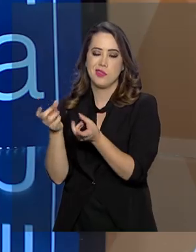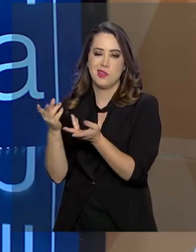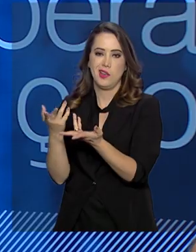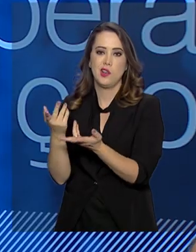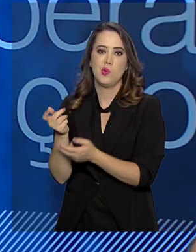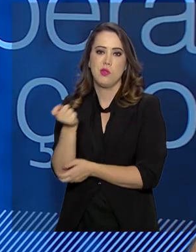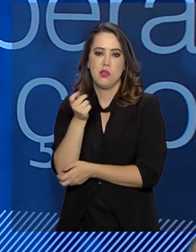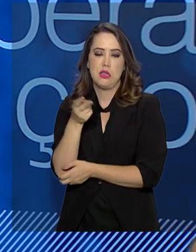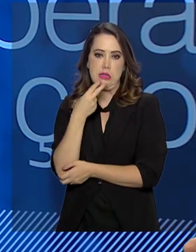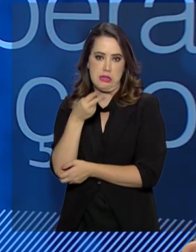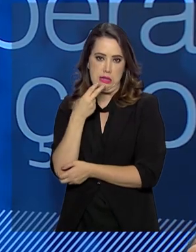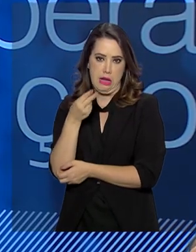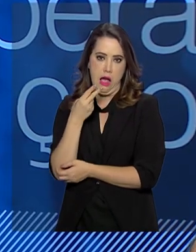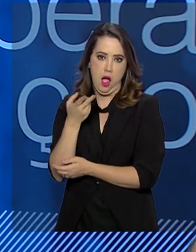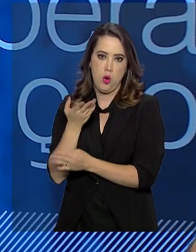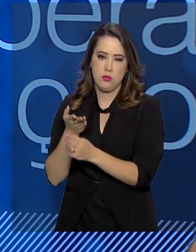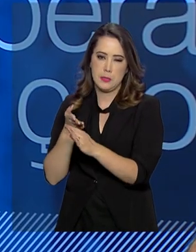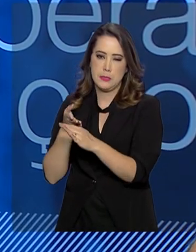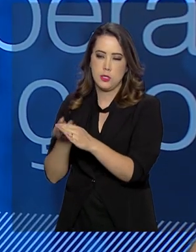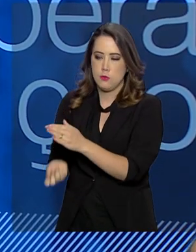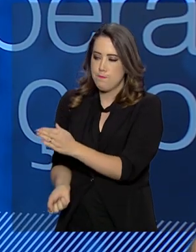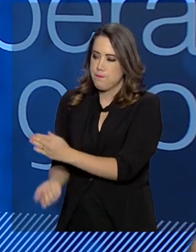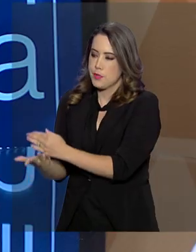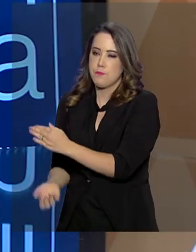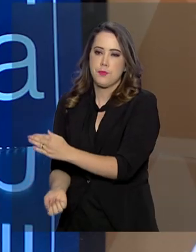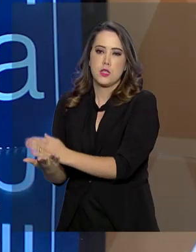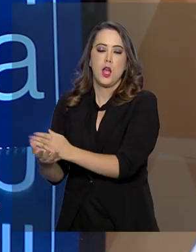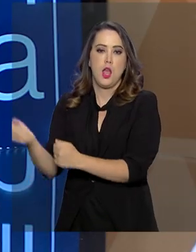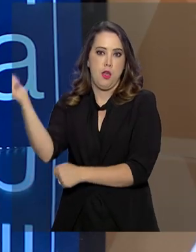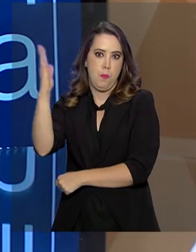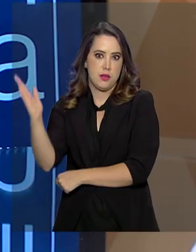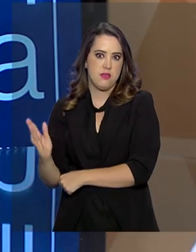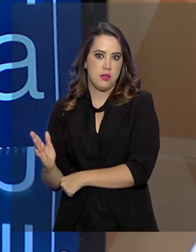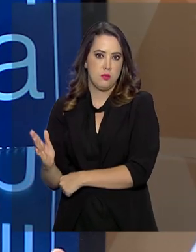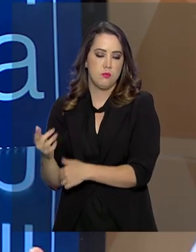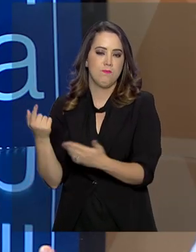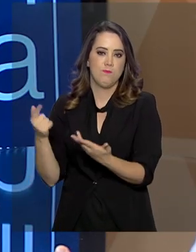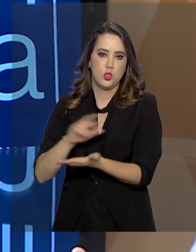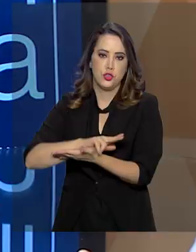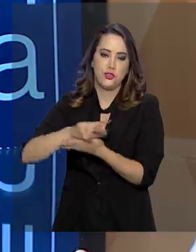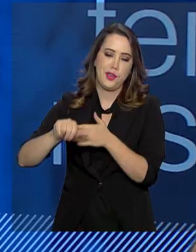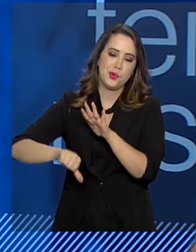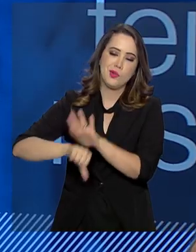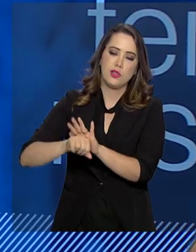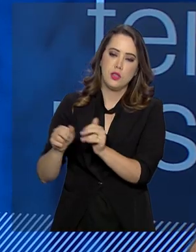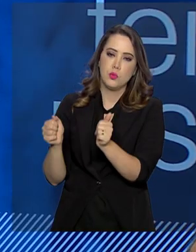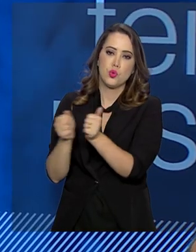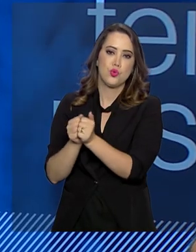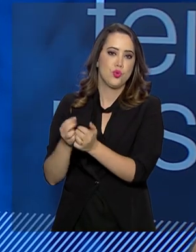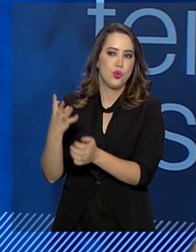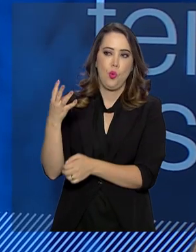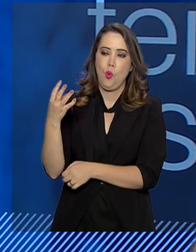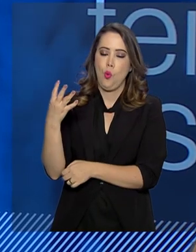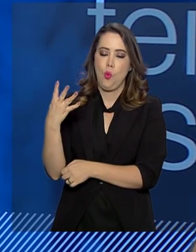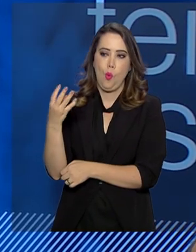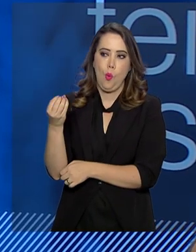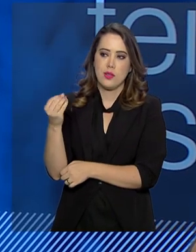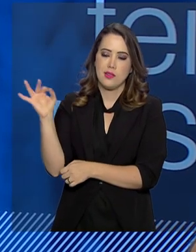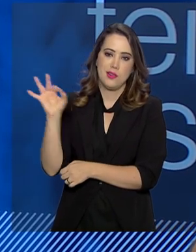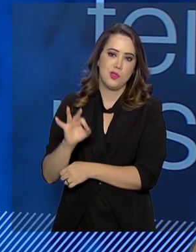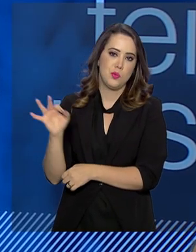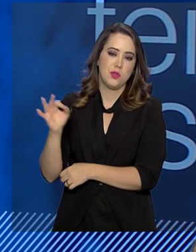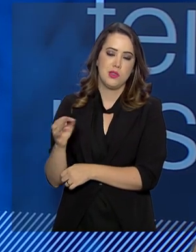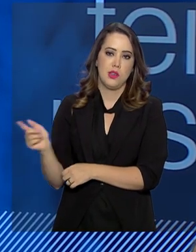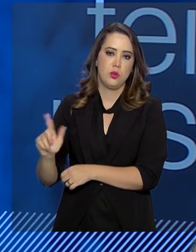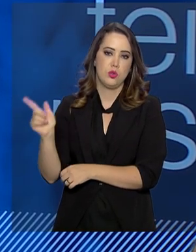Eduardo? Sim, sim, pode superar, tranquilamente. E tem uma cadeia de crimes envolvidos? Isso. O cigarro, ele possui uma